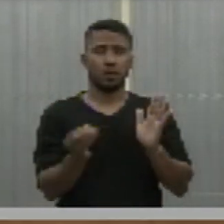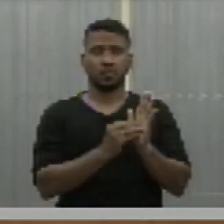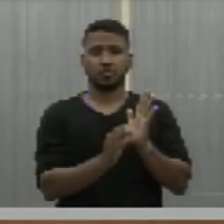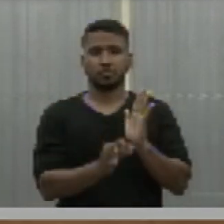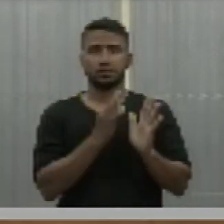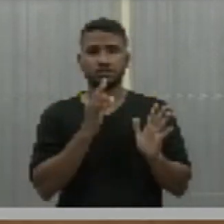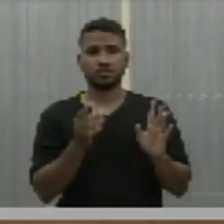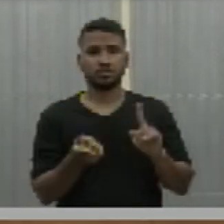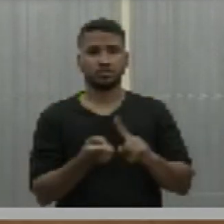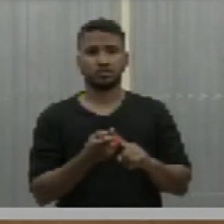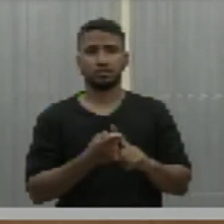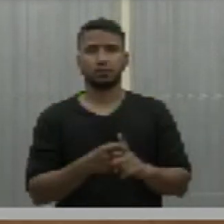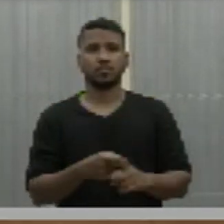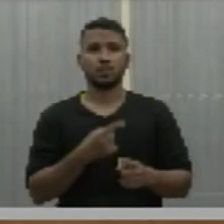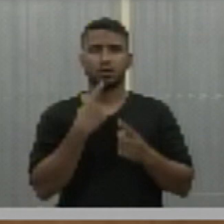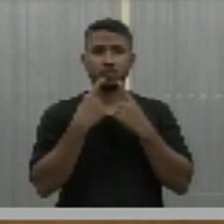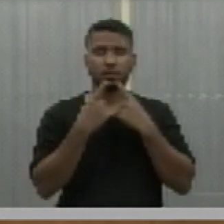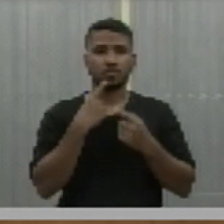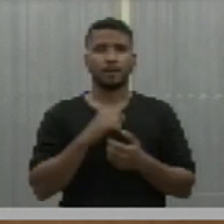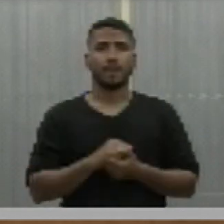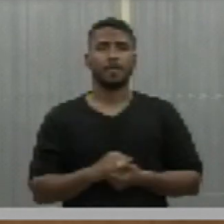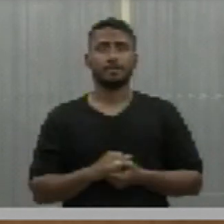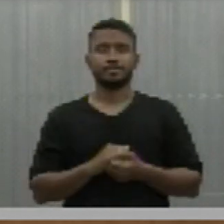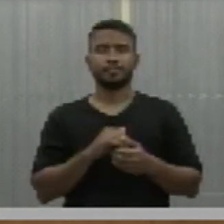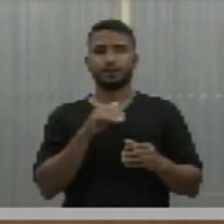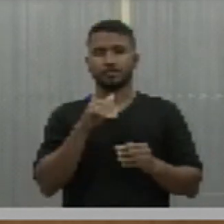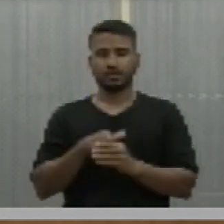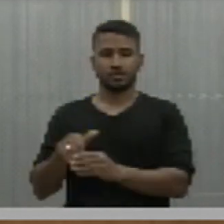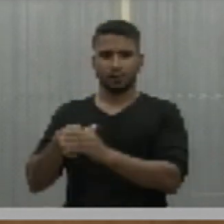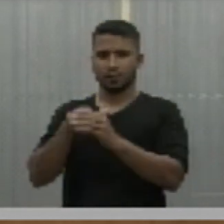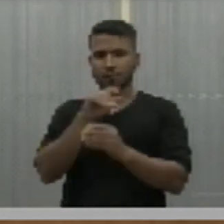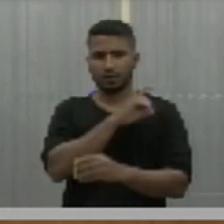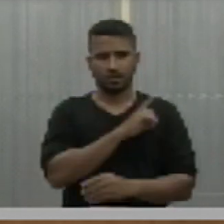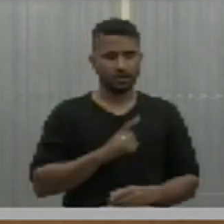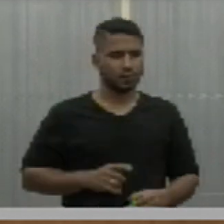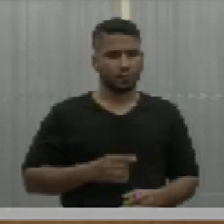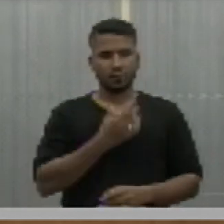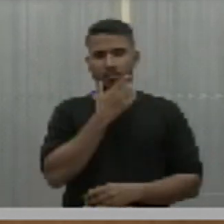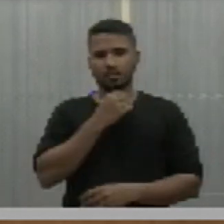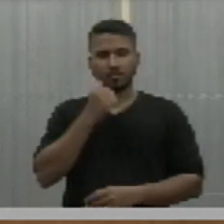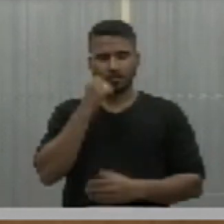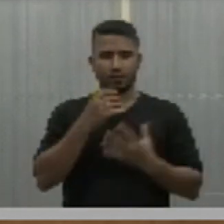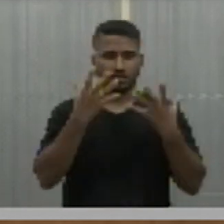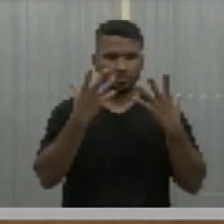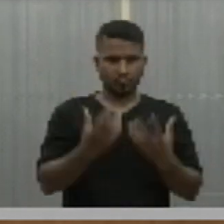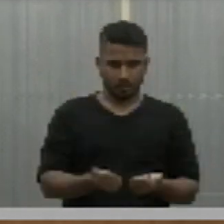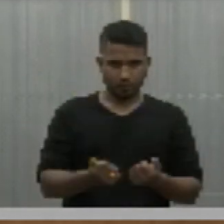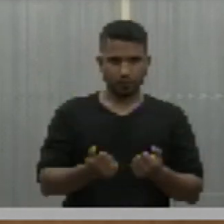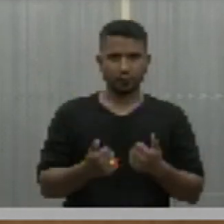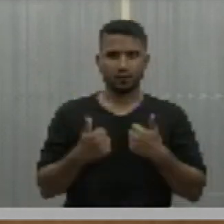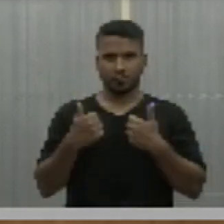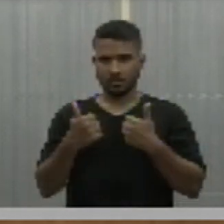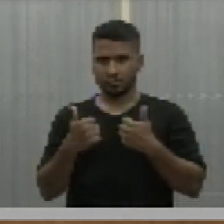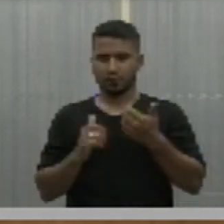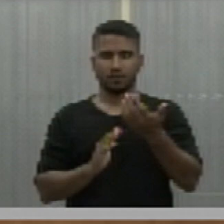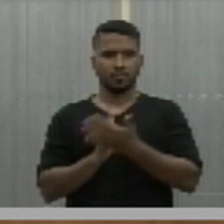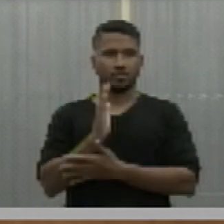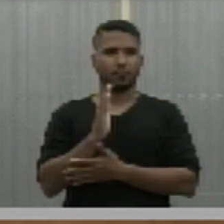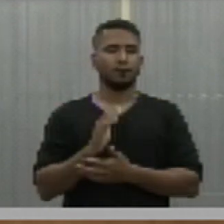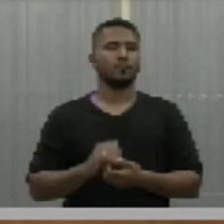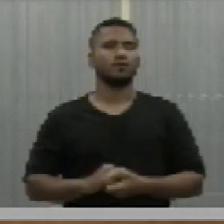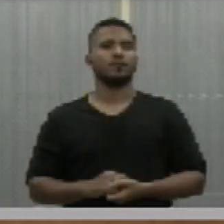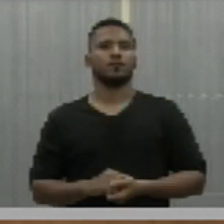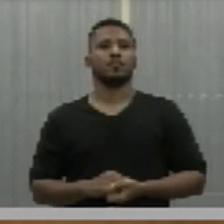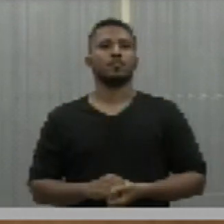Carlos. Em discussão, em votação, deputadas e deputadas que aprovam, permaneçam como estão. Aprovado.